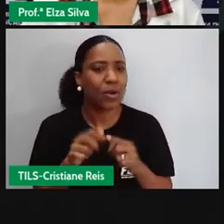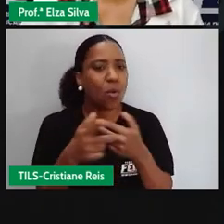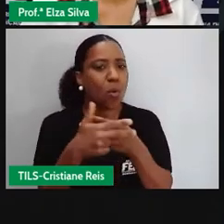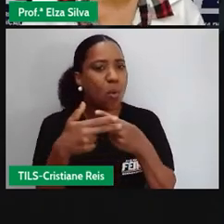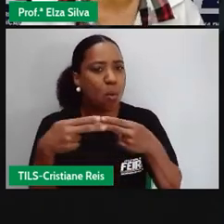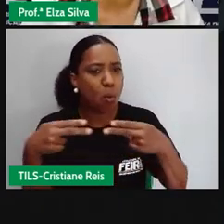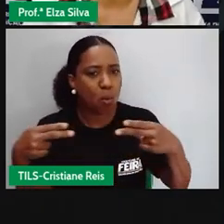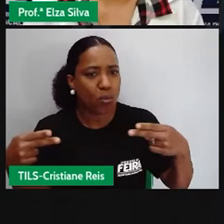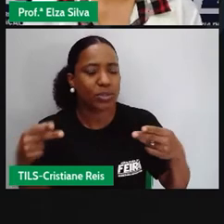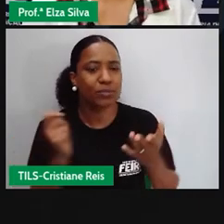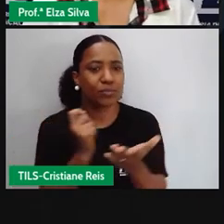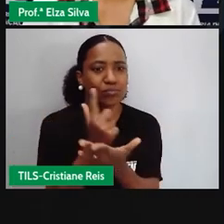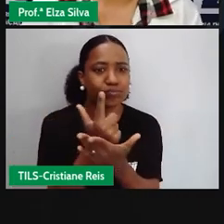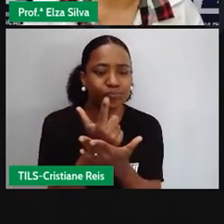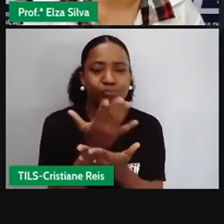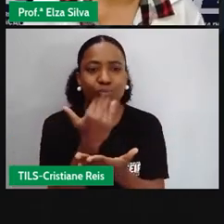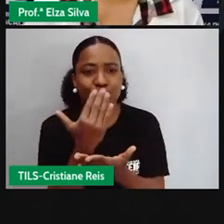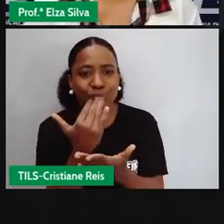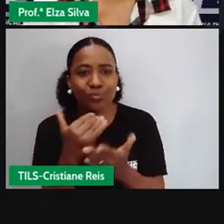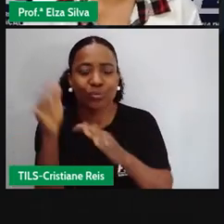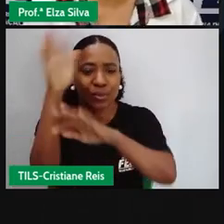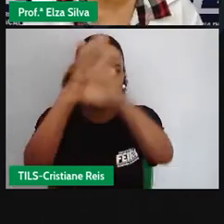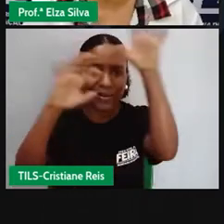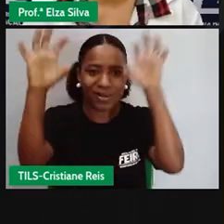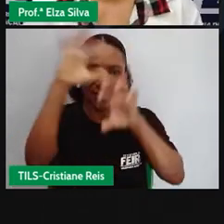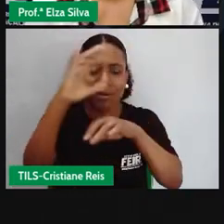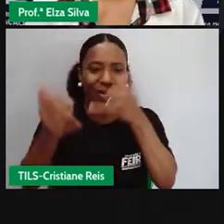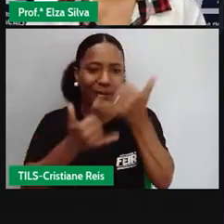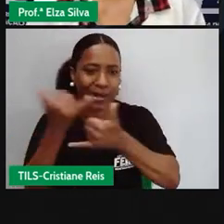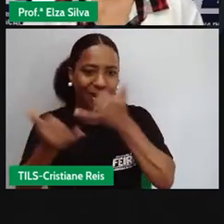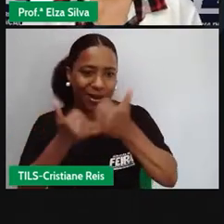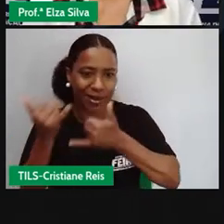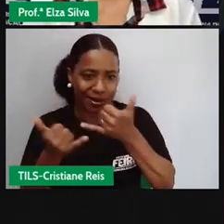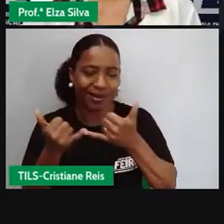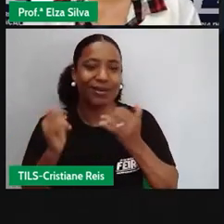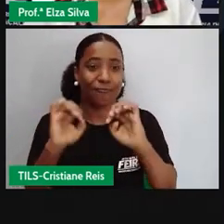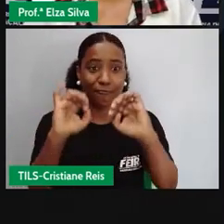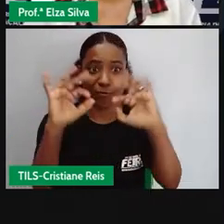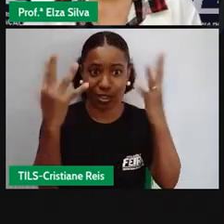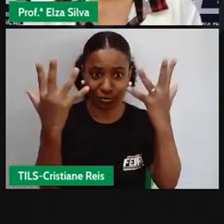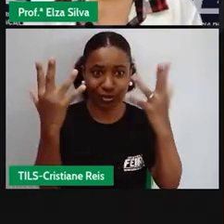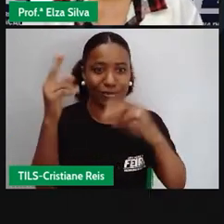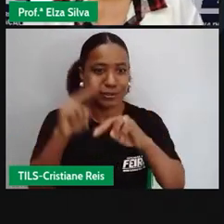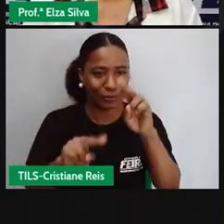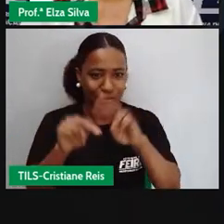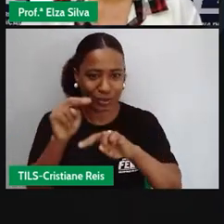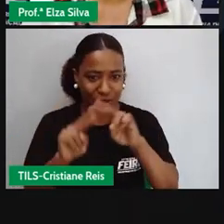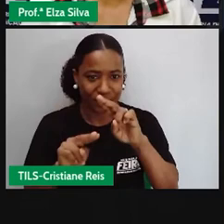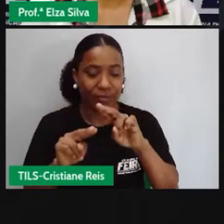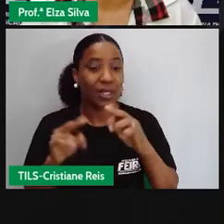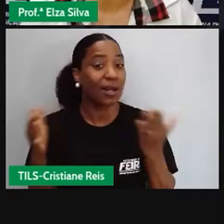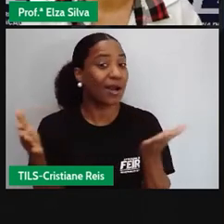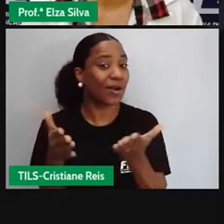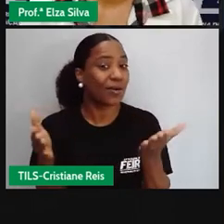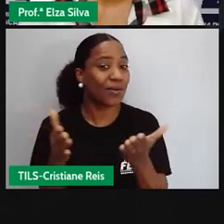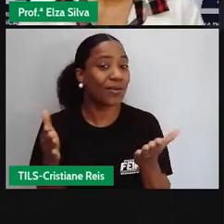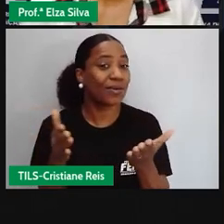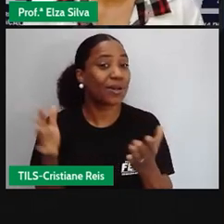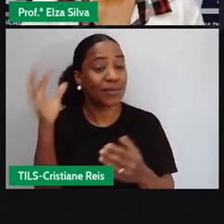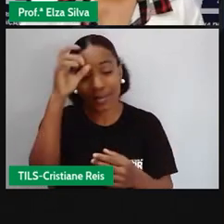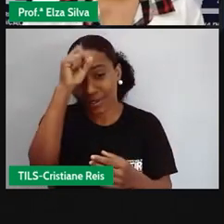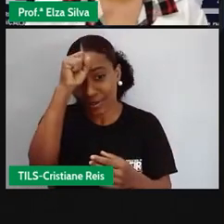para decorar, para consumir, para brincar na nossa festa junina. Agora vamos aprender